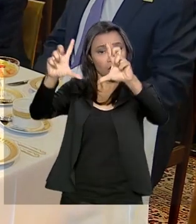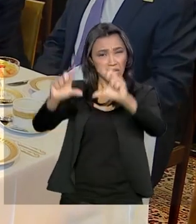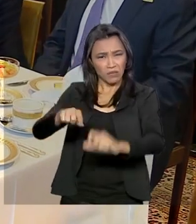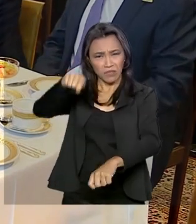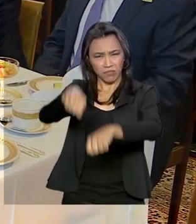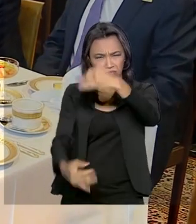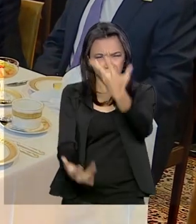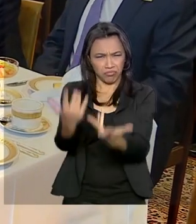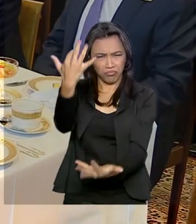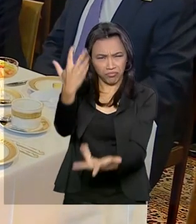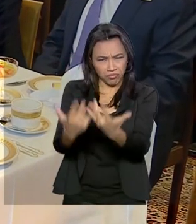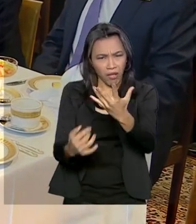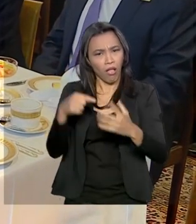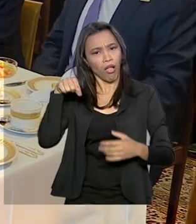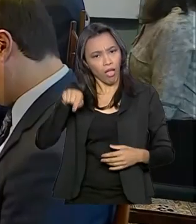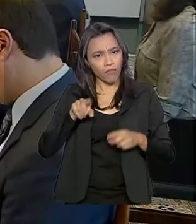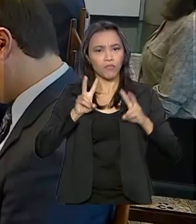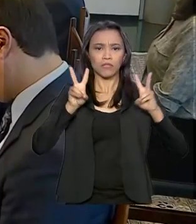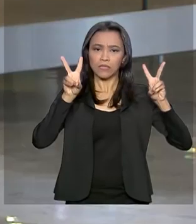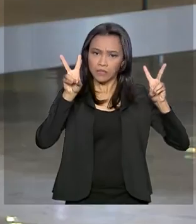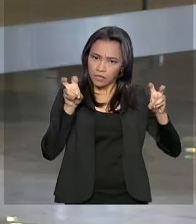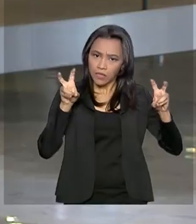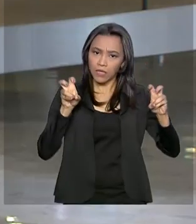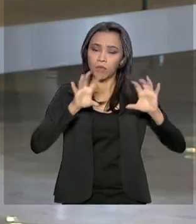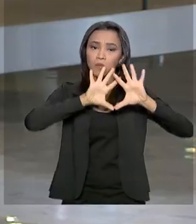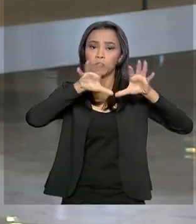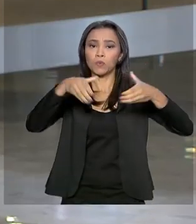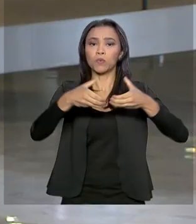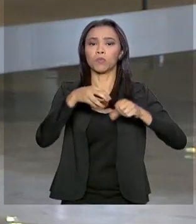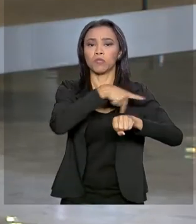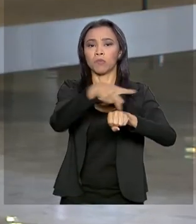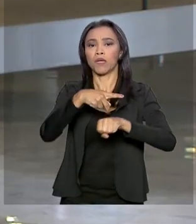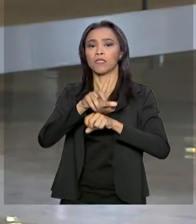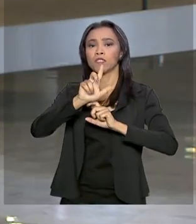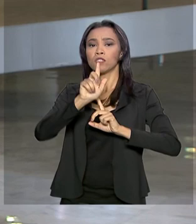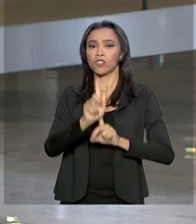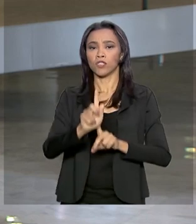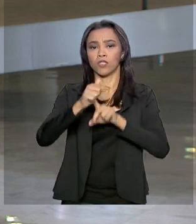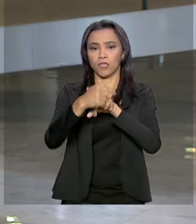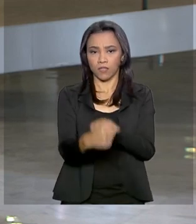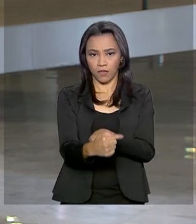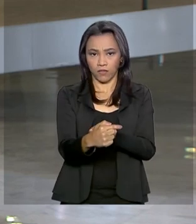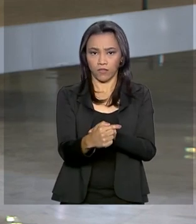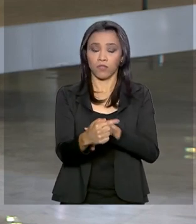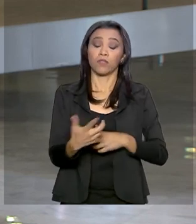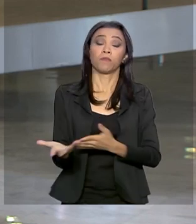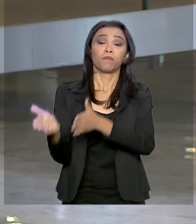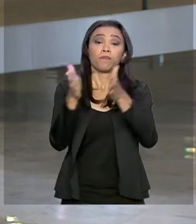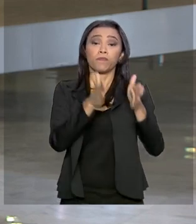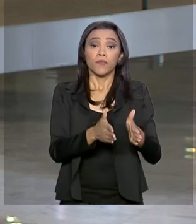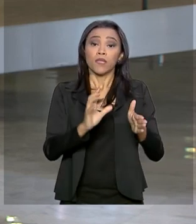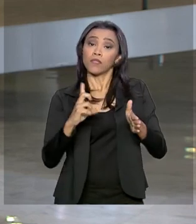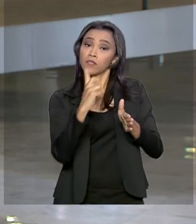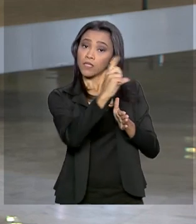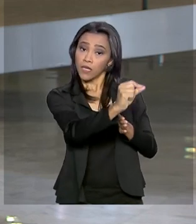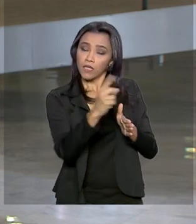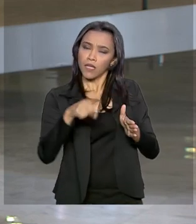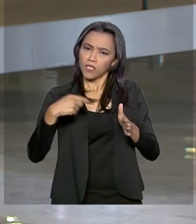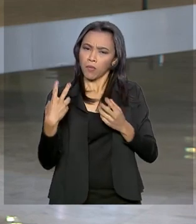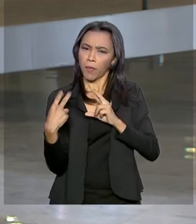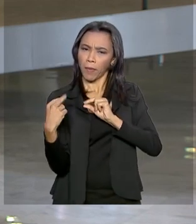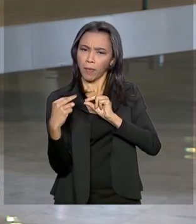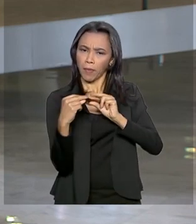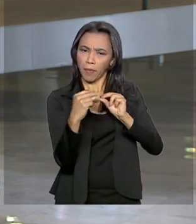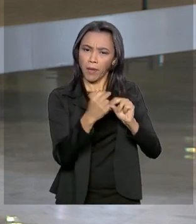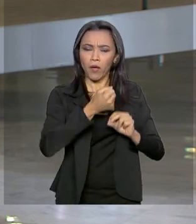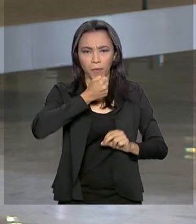Esse também foi um dos assuntos do G7. No final do encontro, na saída, o presidente Jair Bolsonaro e Pinheira conversaram com